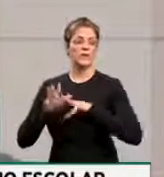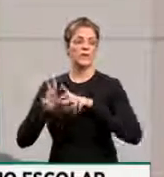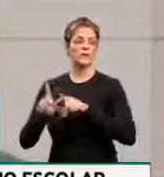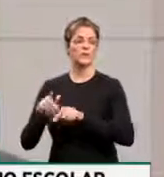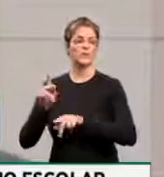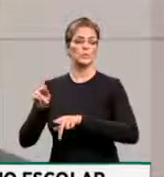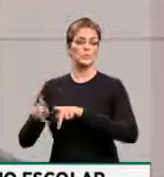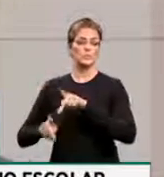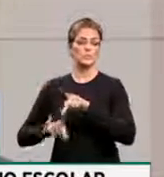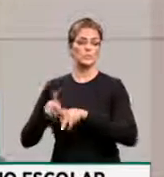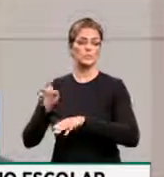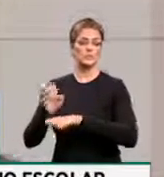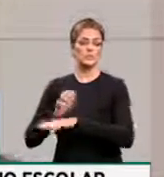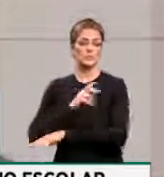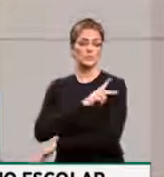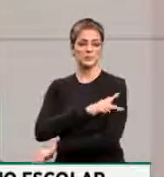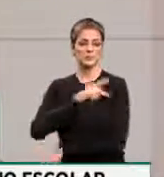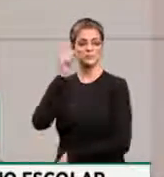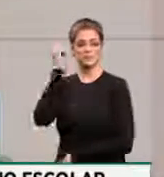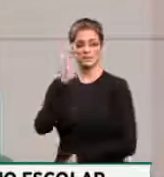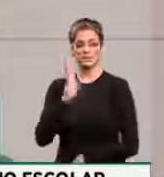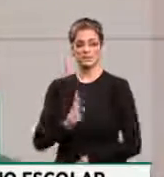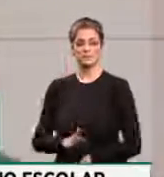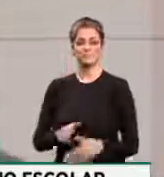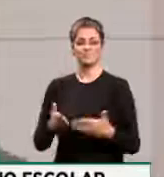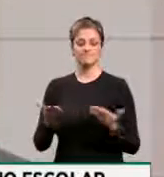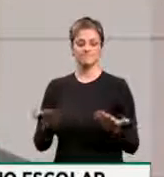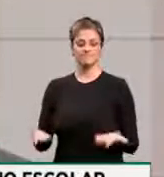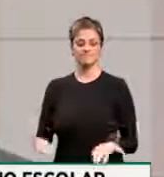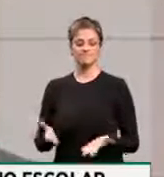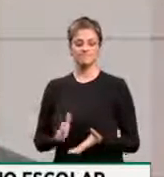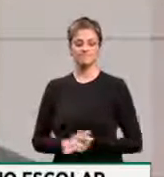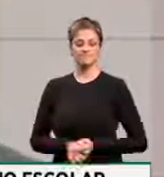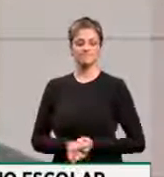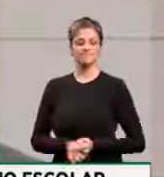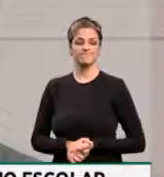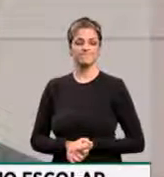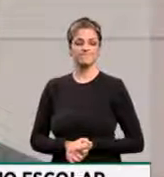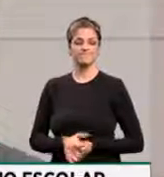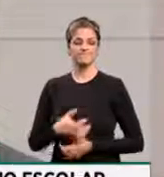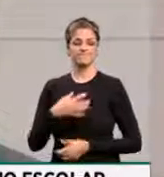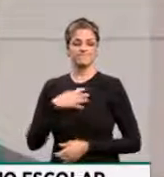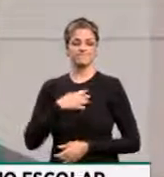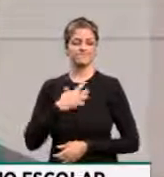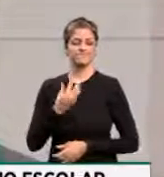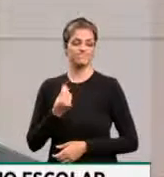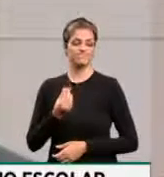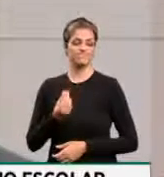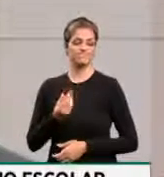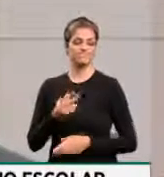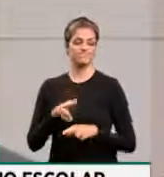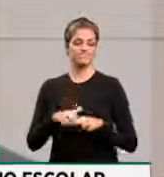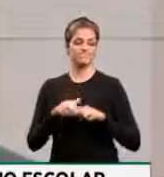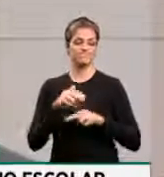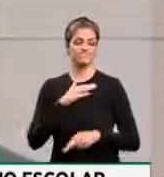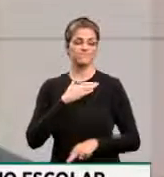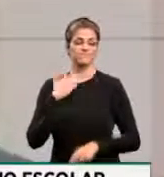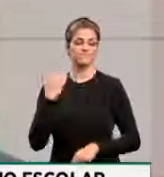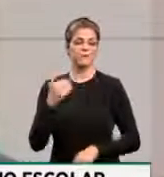povo do seu Estado e a todo o povo brasileiro. Por isso, os nossos sentimentos à bancada do PT pelo falecimento de Assis Carvalho.